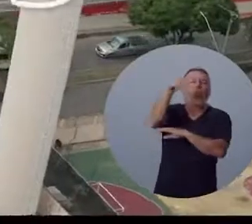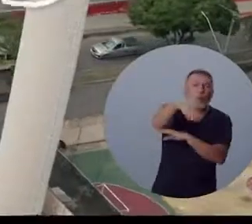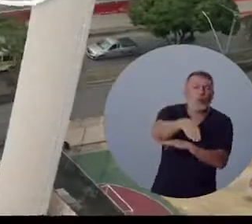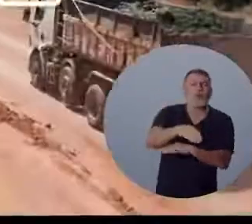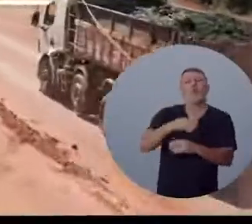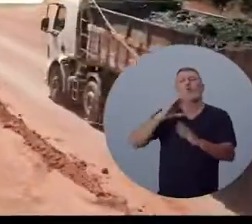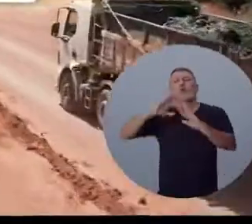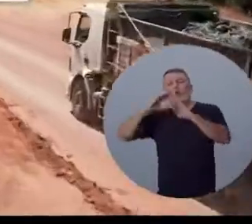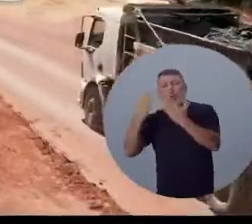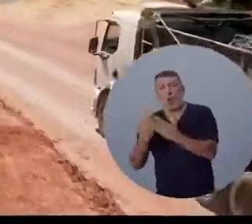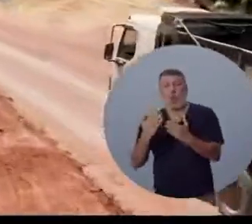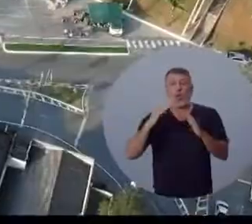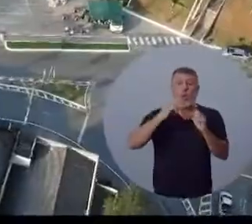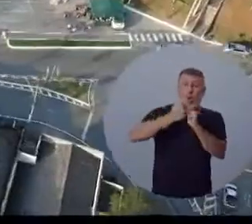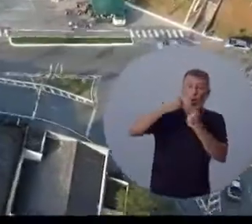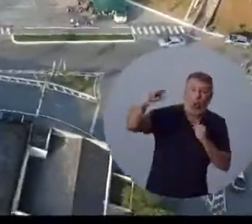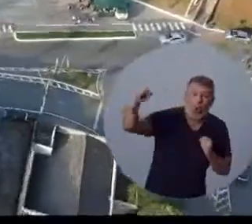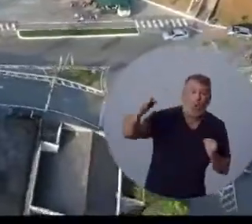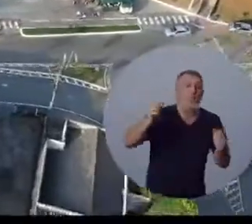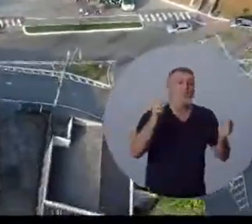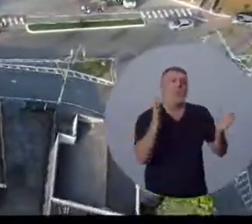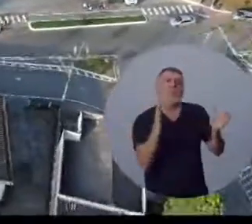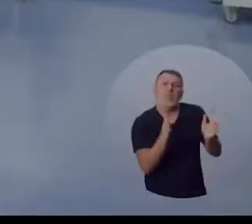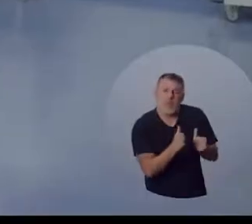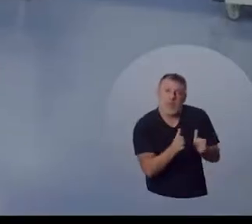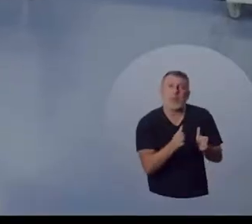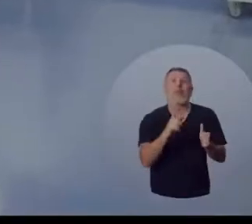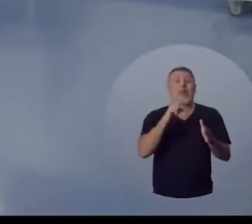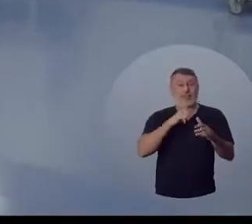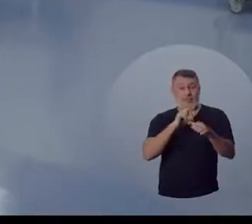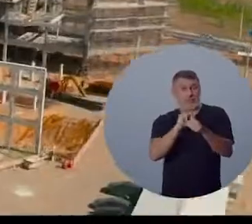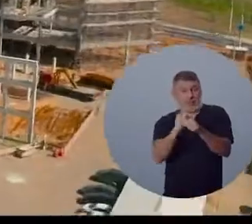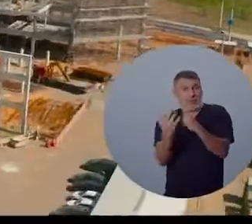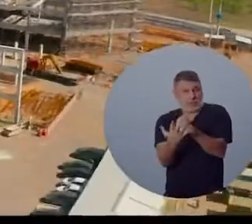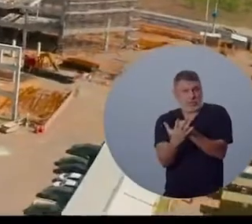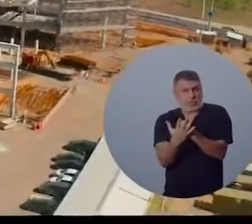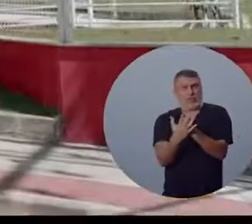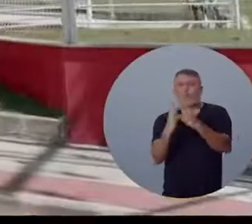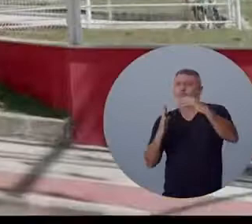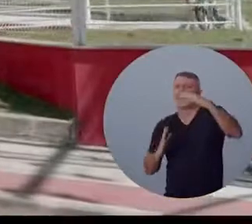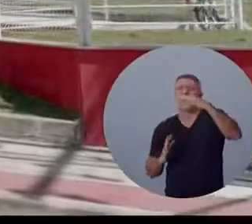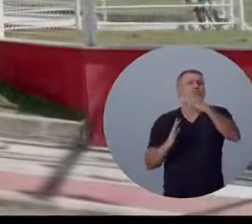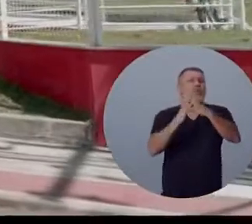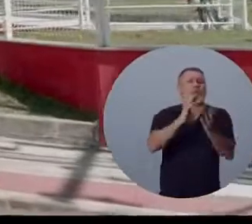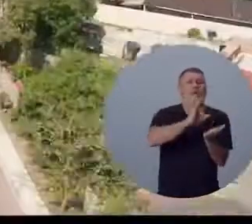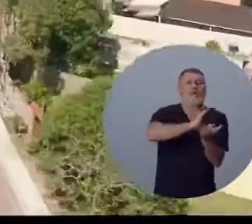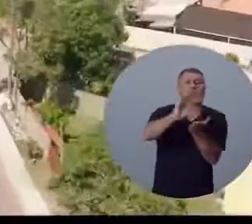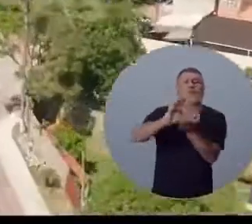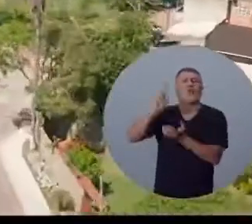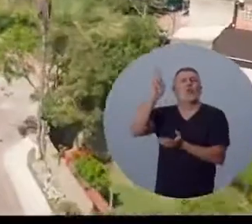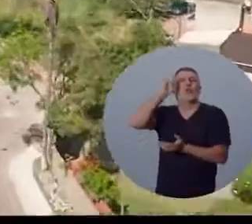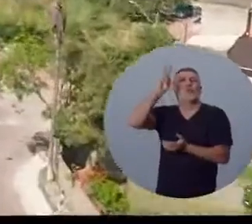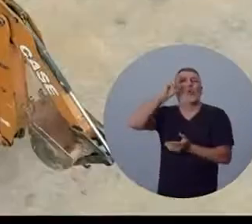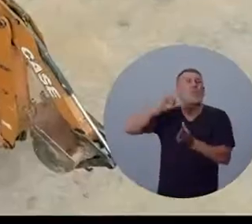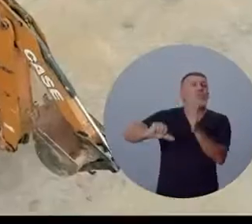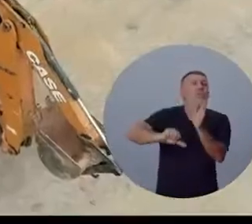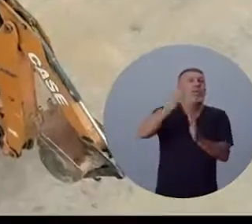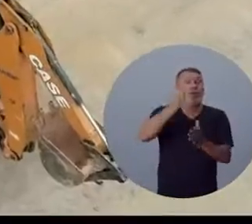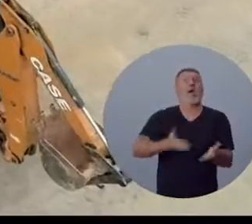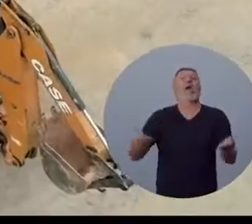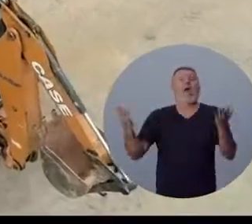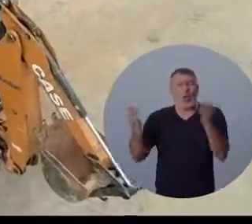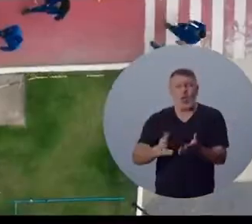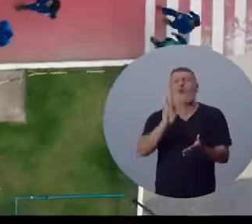escolas, obra grande, obra pequena. E mesmo com a pandemia, bateu recorde de investimento na história do estado.